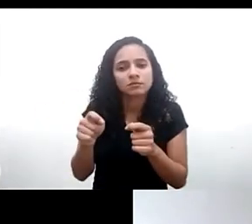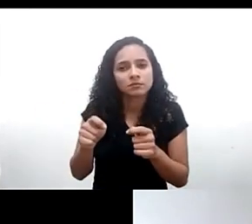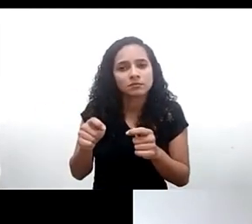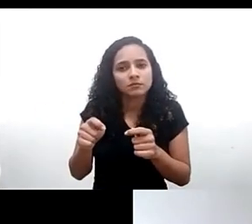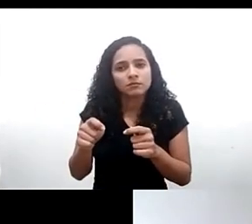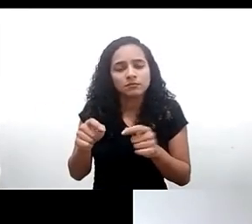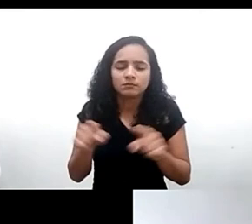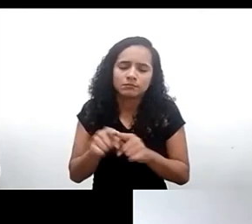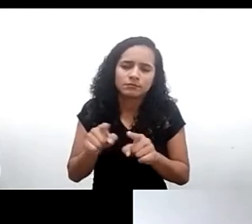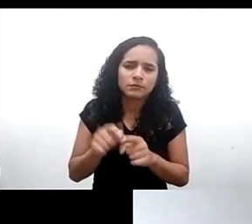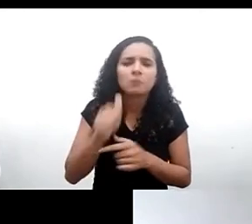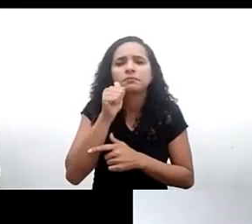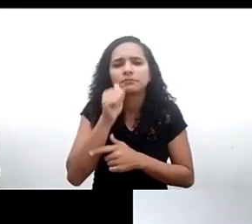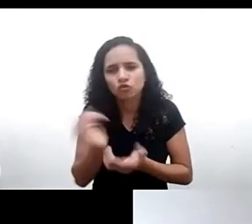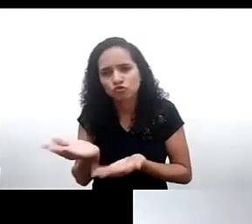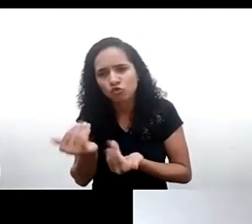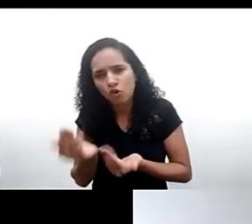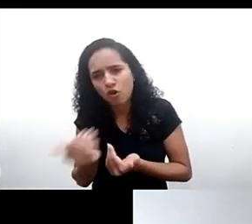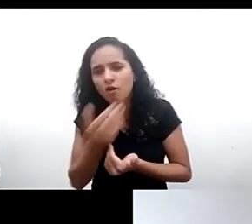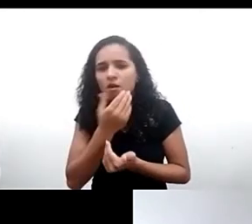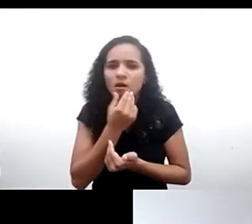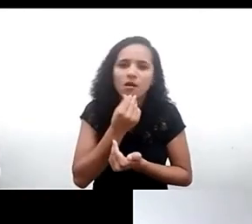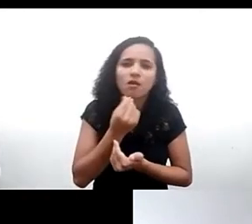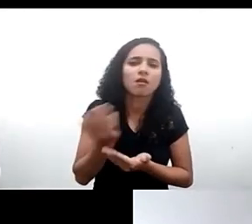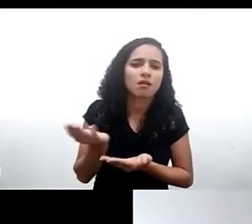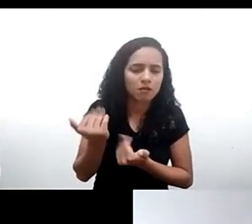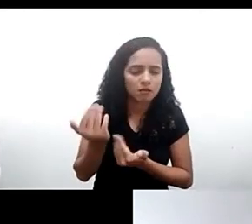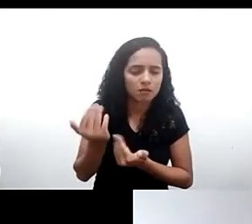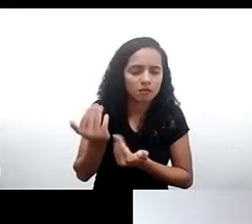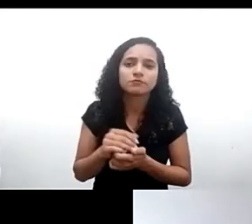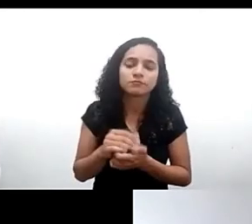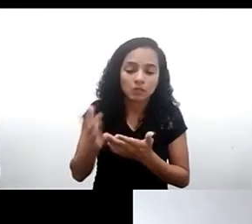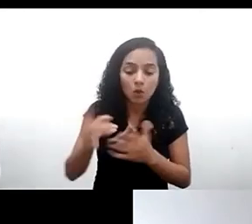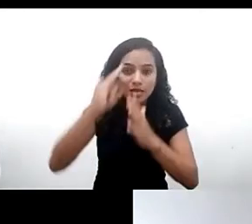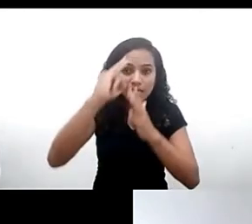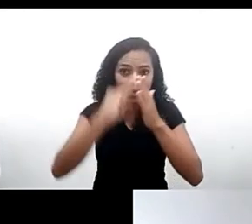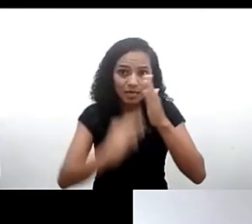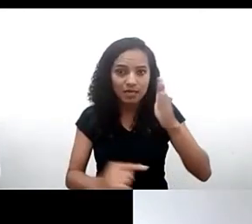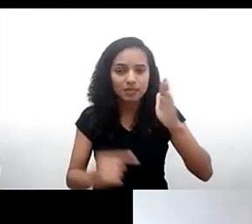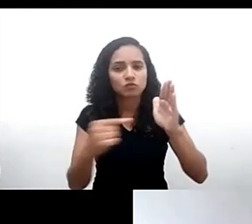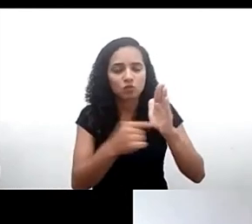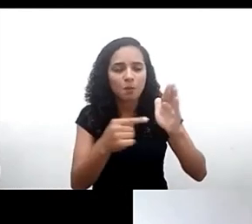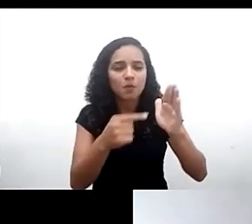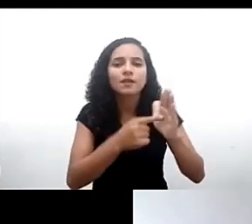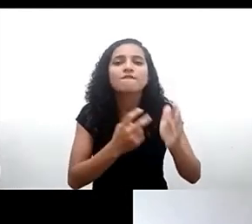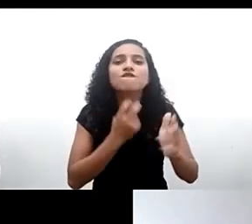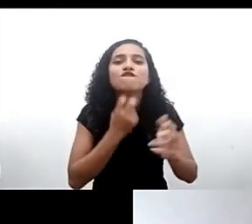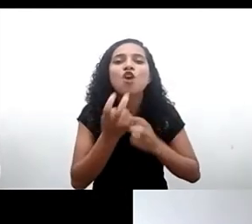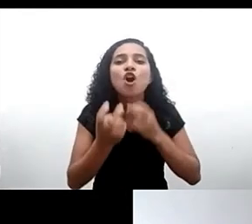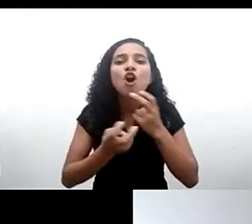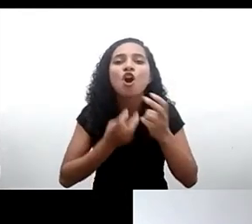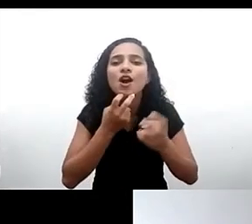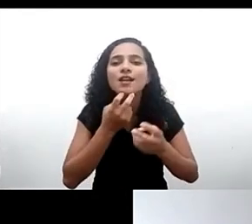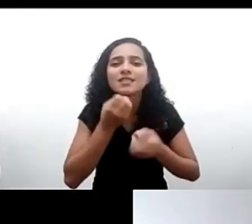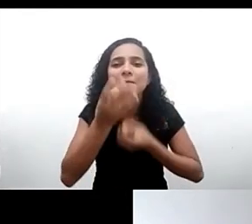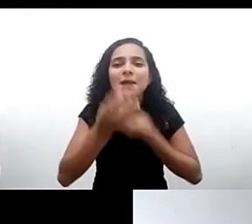das jovens e crianças e por isso eu acho importante que nesse documento as vozes de jovens e crianças